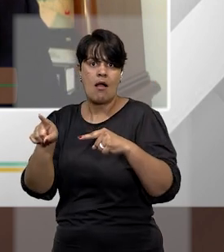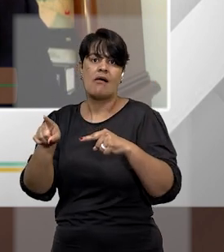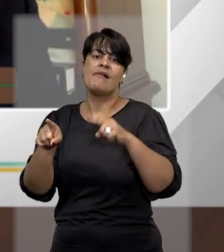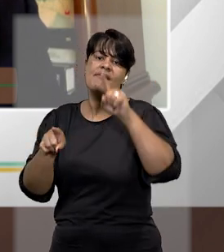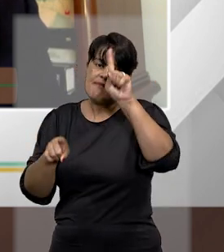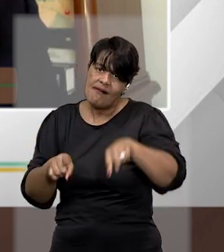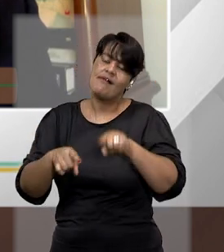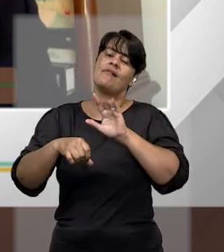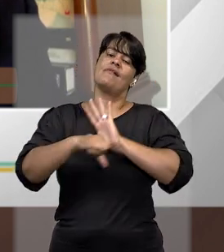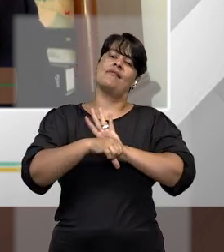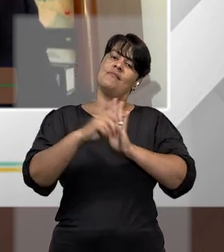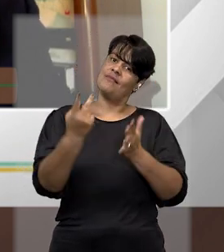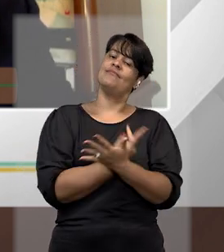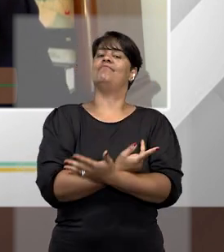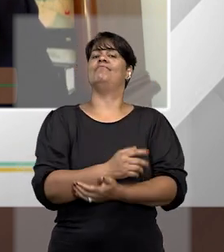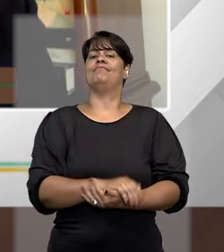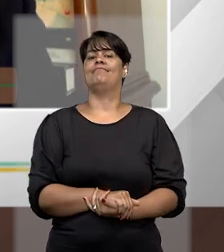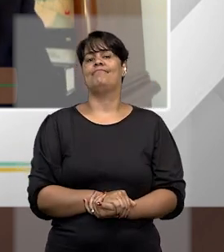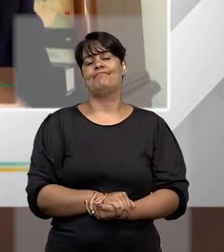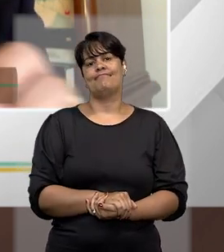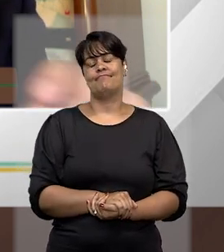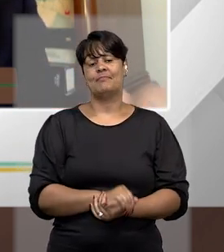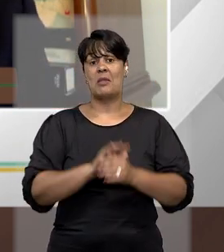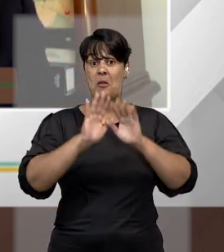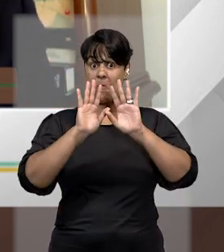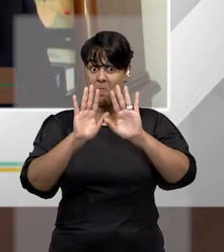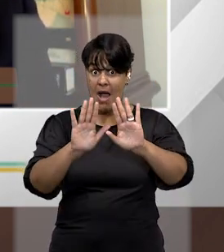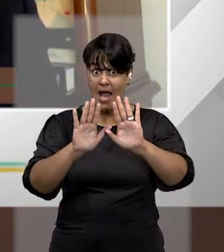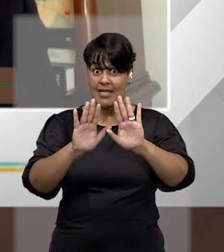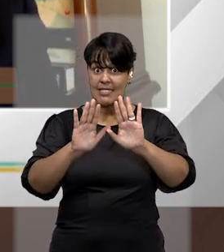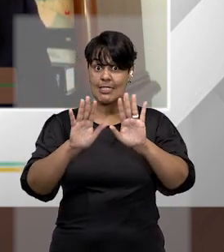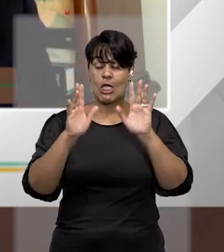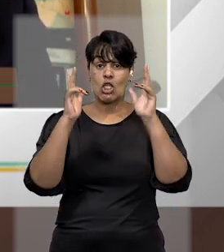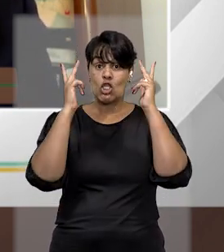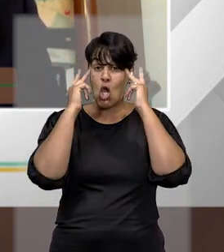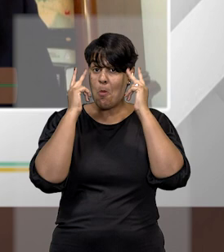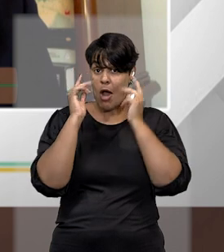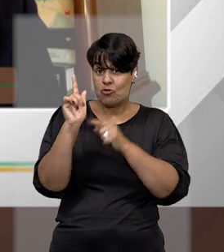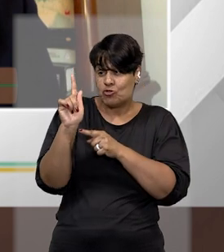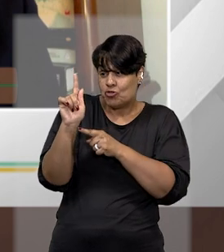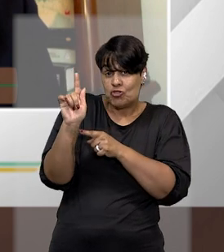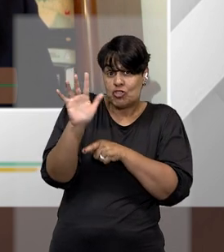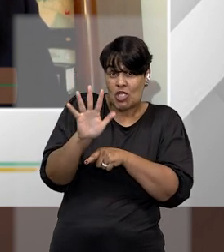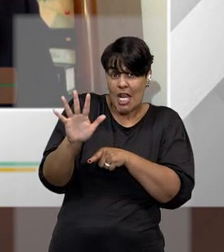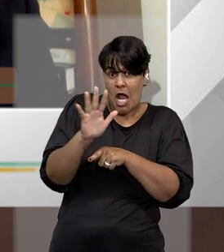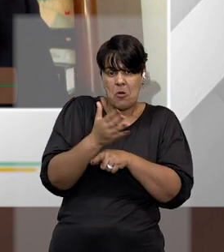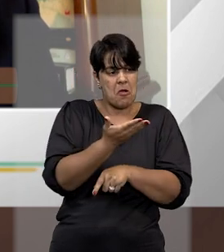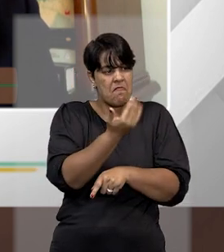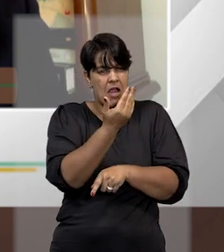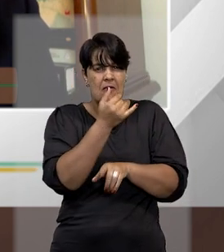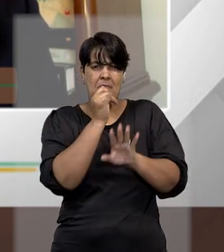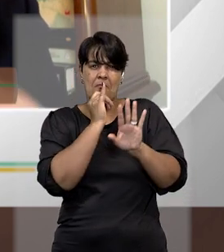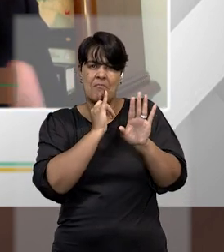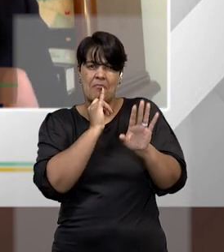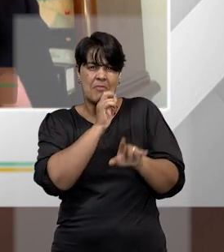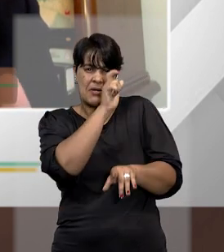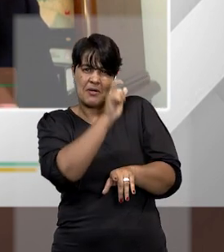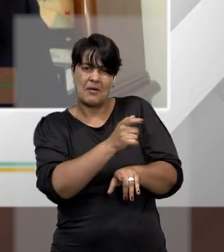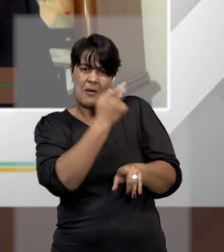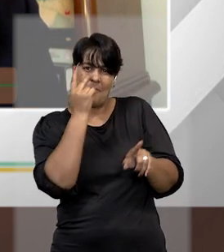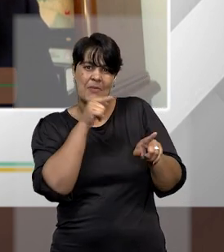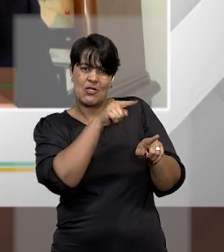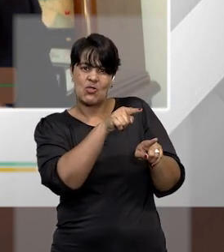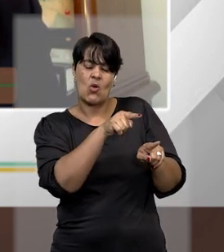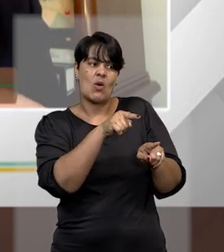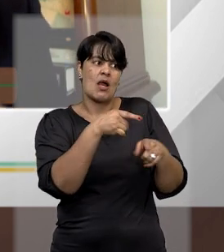Agora, incitar de forma genérica tem um sujeito determinado a que ele dê um golpe de